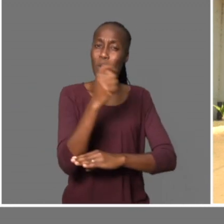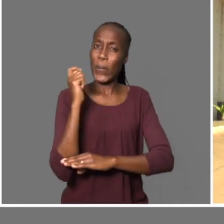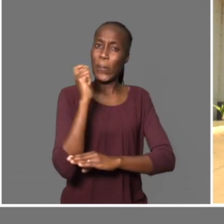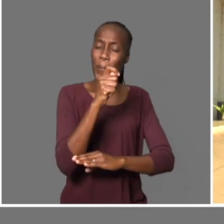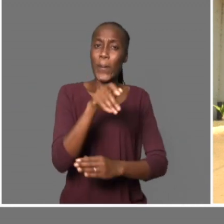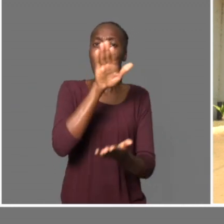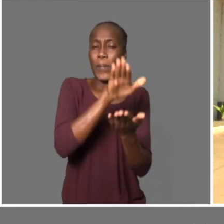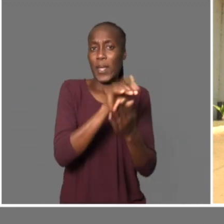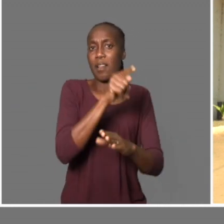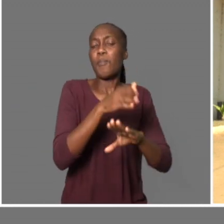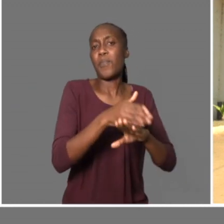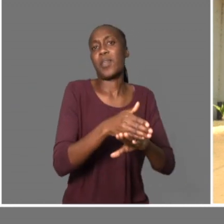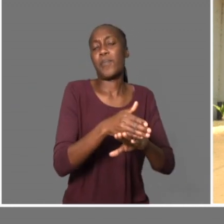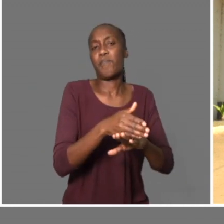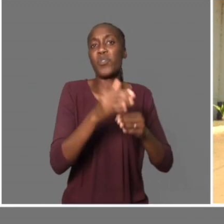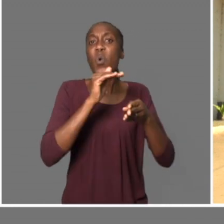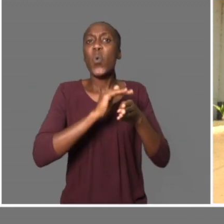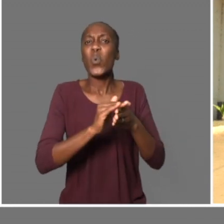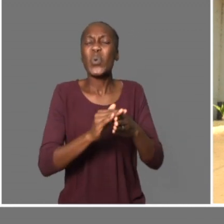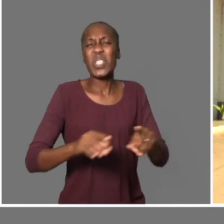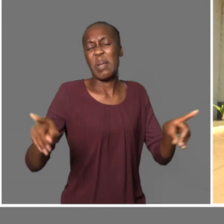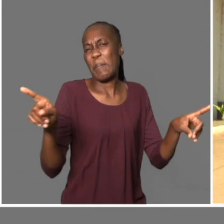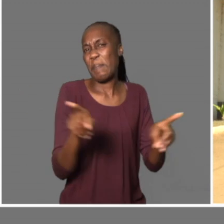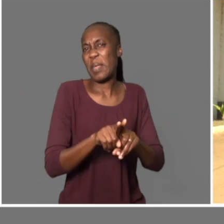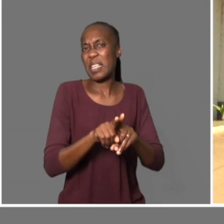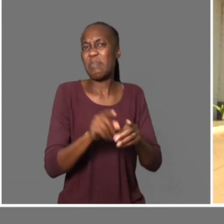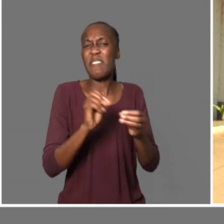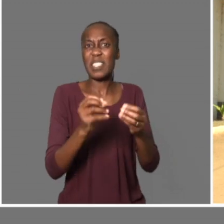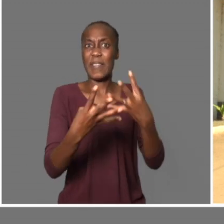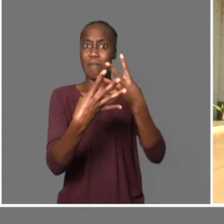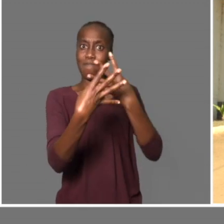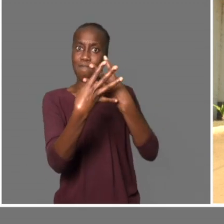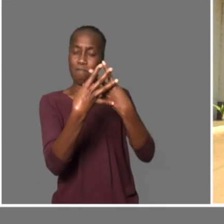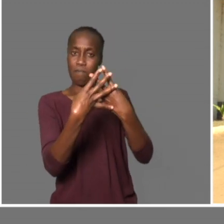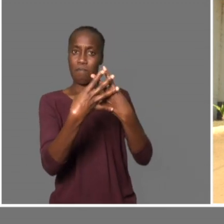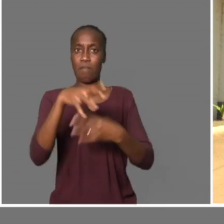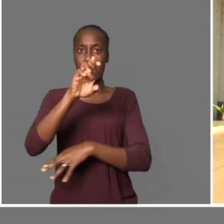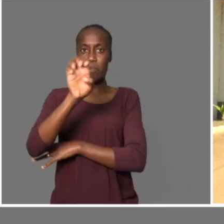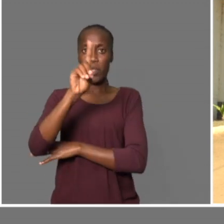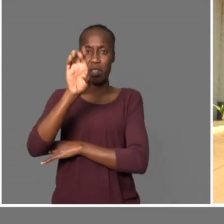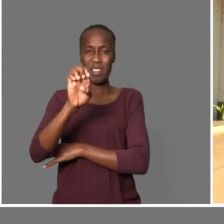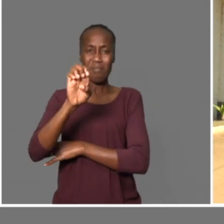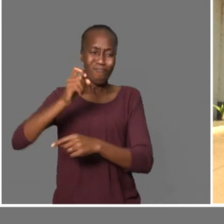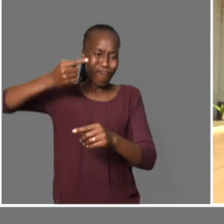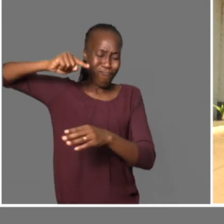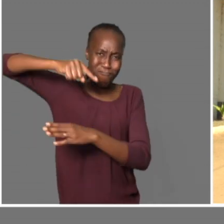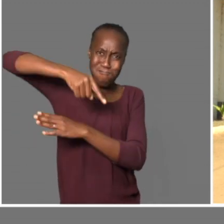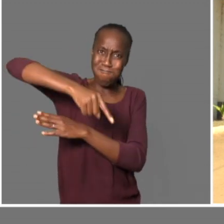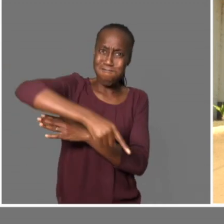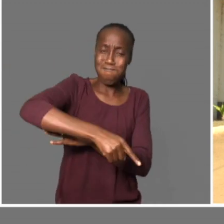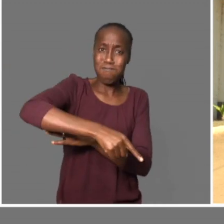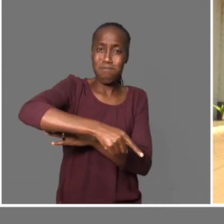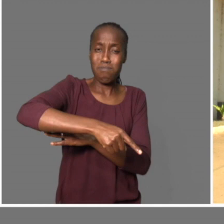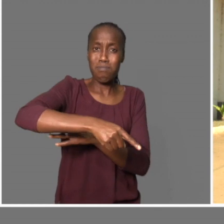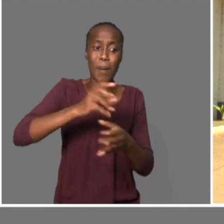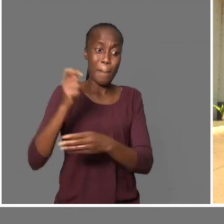esforço de pesca. Porque todos os pescadores fazem lá a pesca, isto porque os nossos pescadores usam